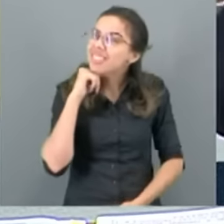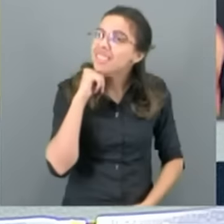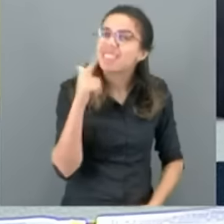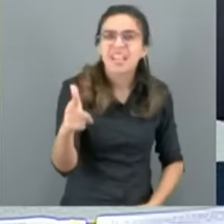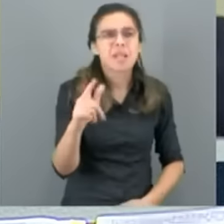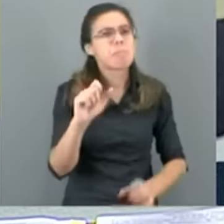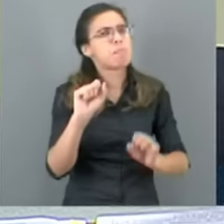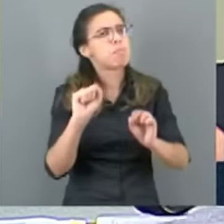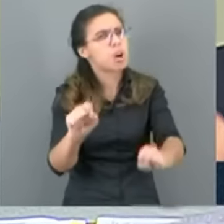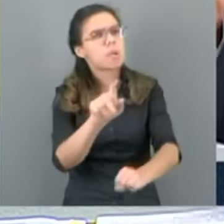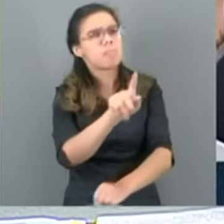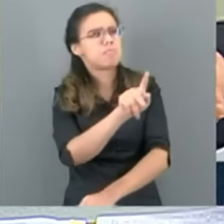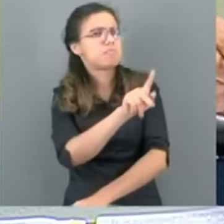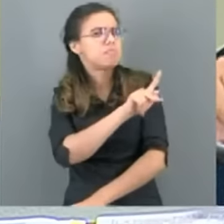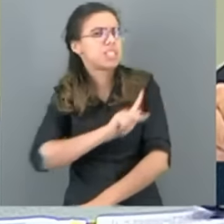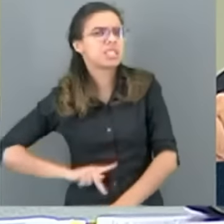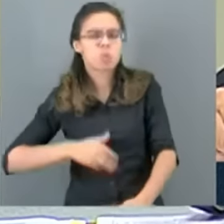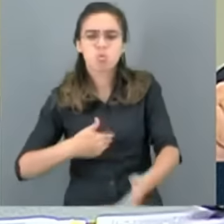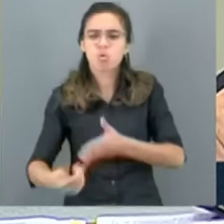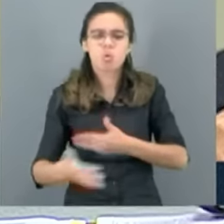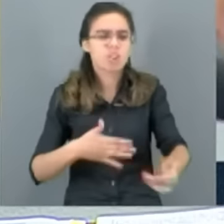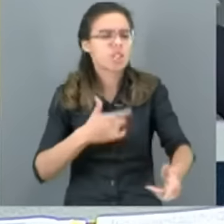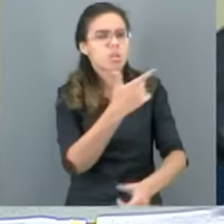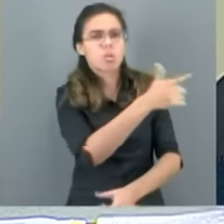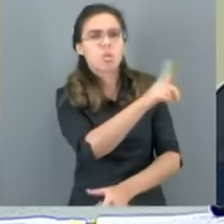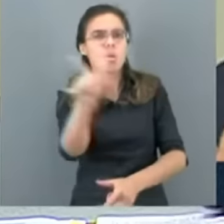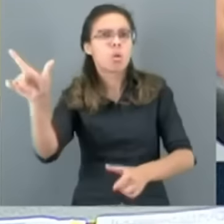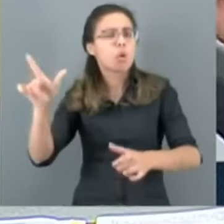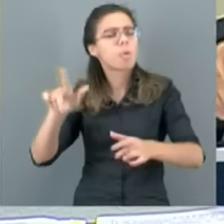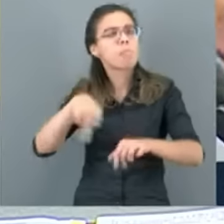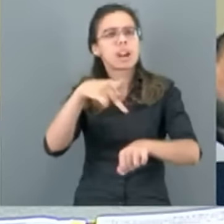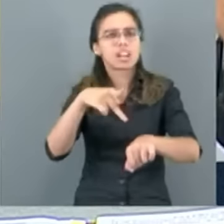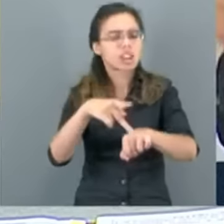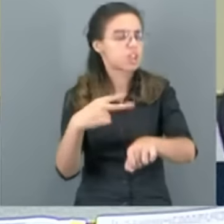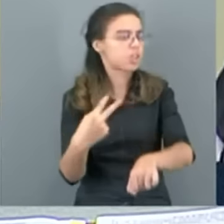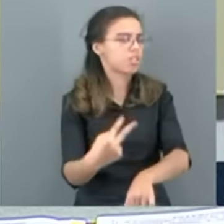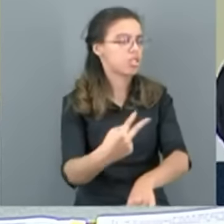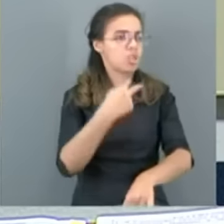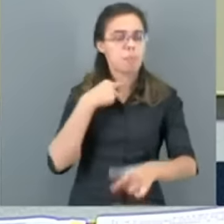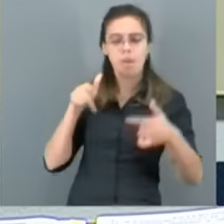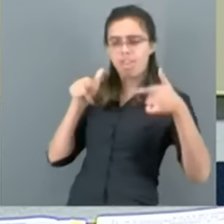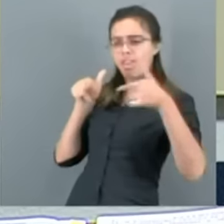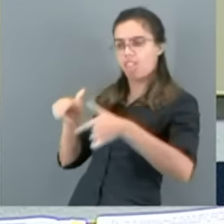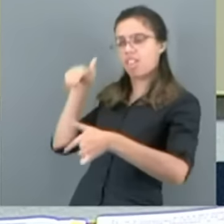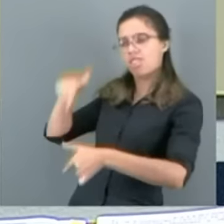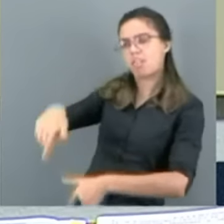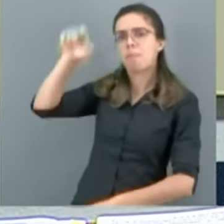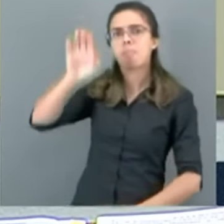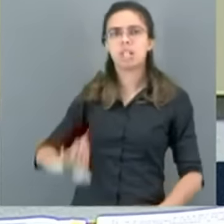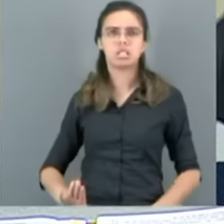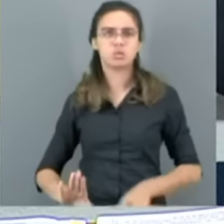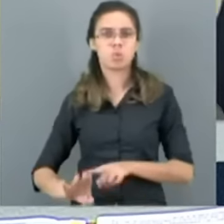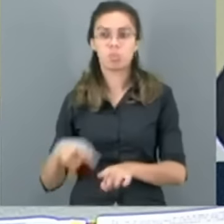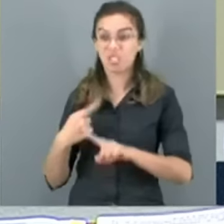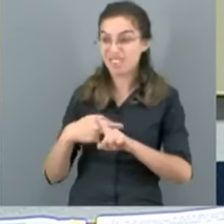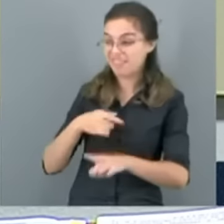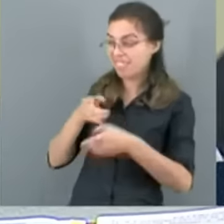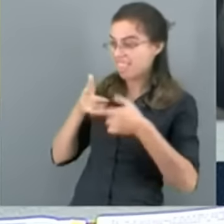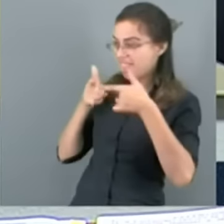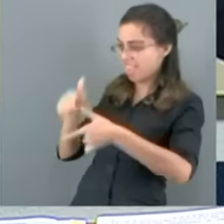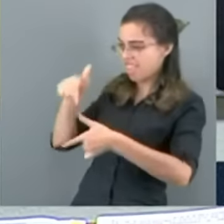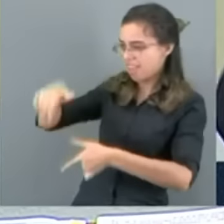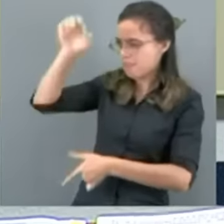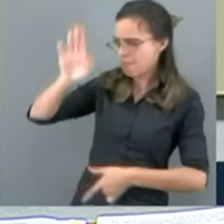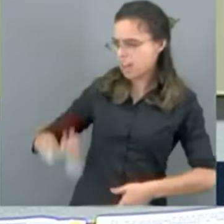seja presidente de qualquer outro país, tem o direito de atacar o Brasil. Porque aí não é o Lula que está sendo atacado. É o Brasil,